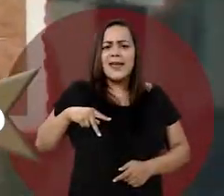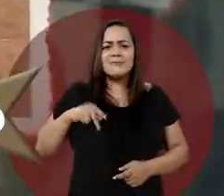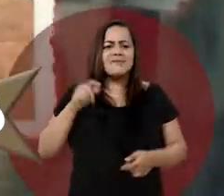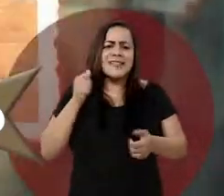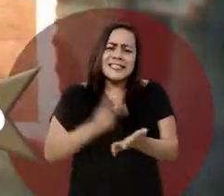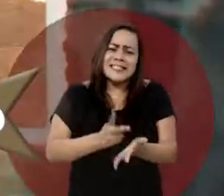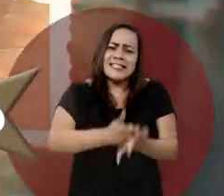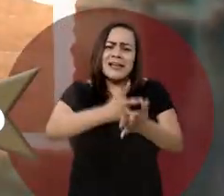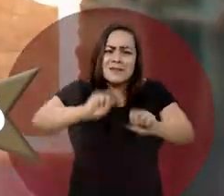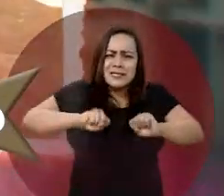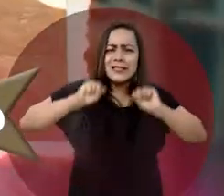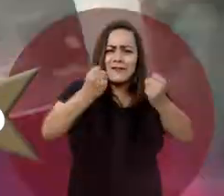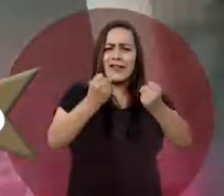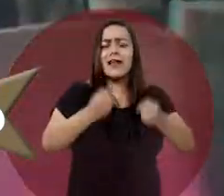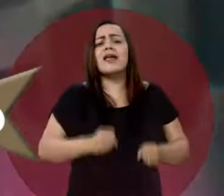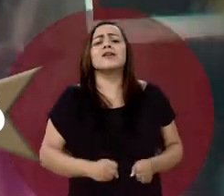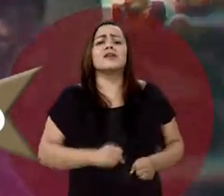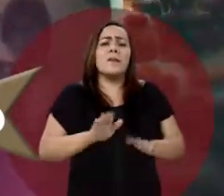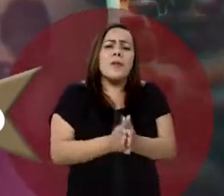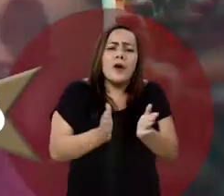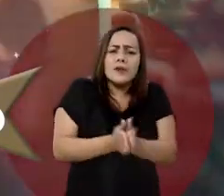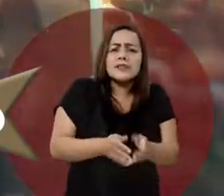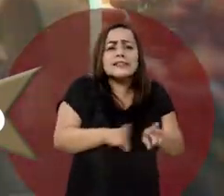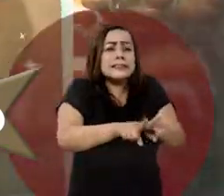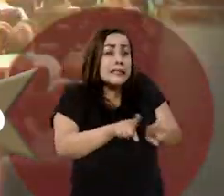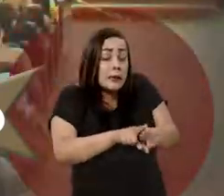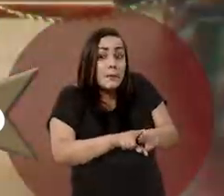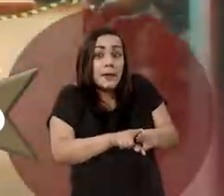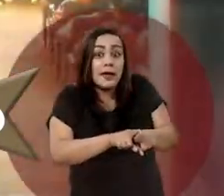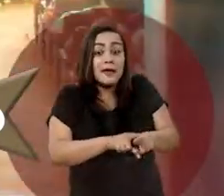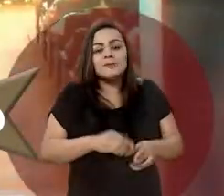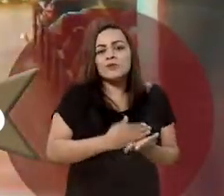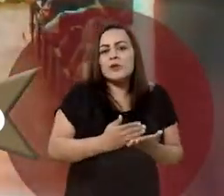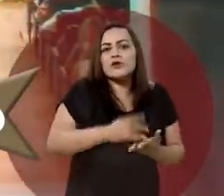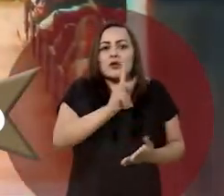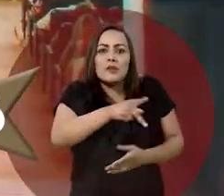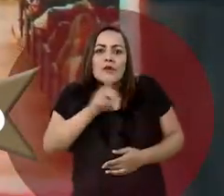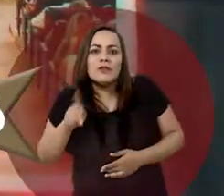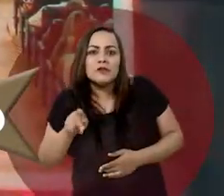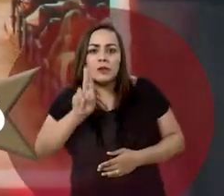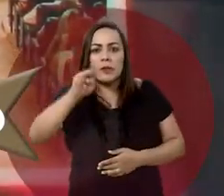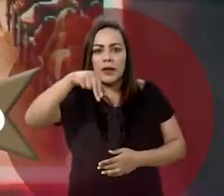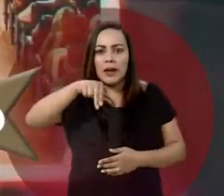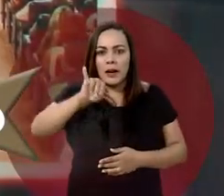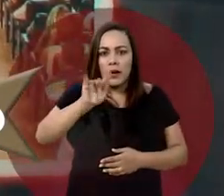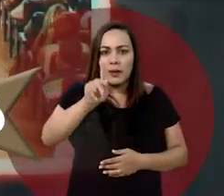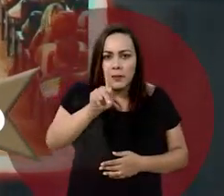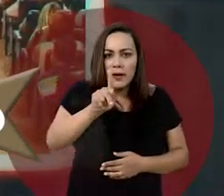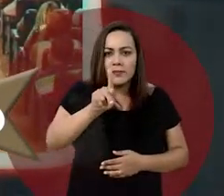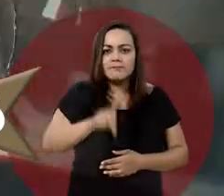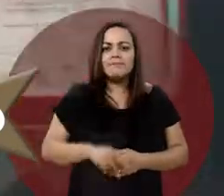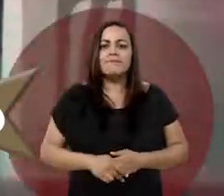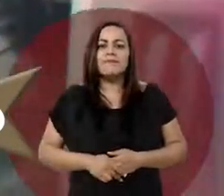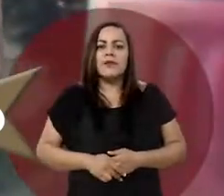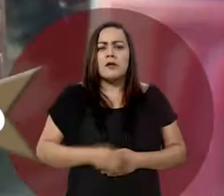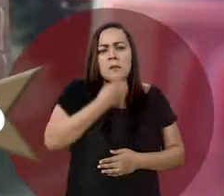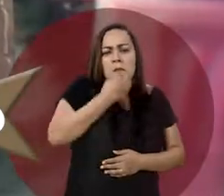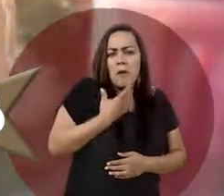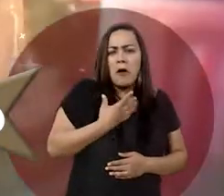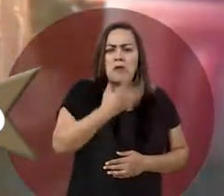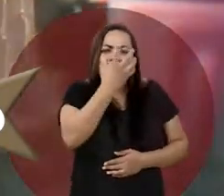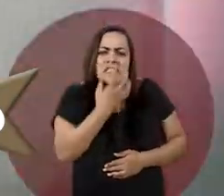defendendo sempre os mais pobres. Na mesma época, começou sua carreira de professor na Universidade Estadual Paulista. O